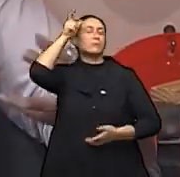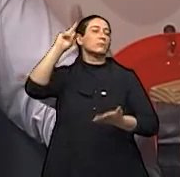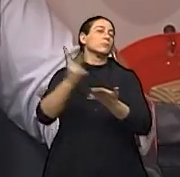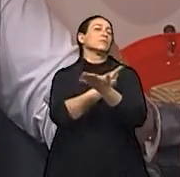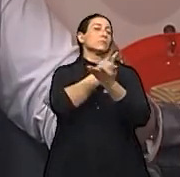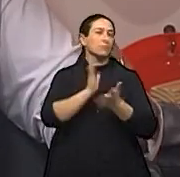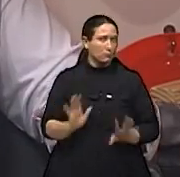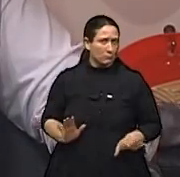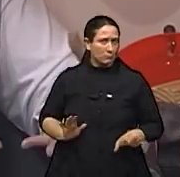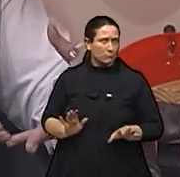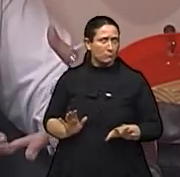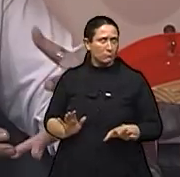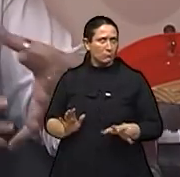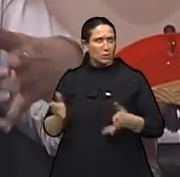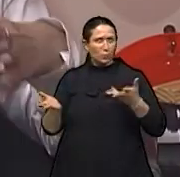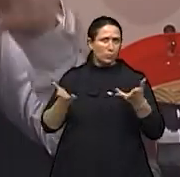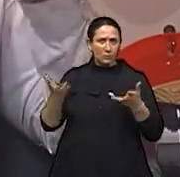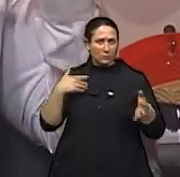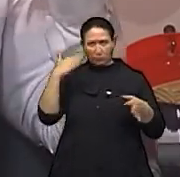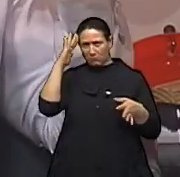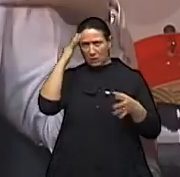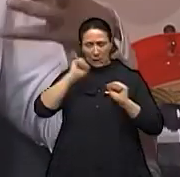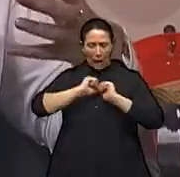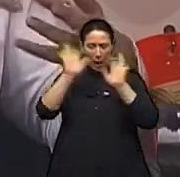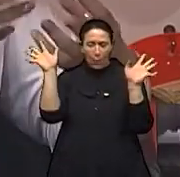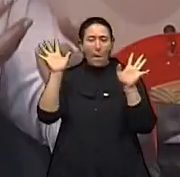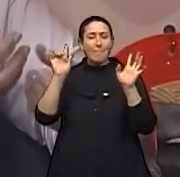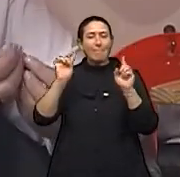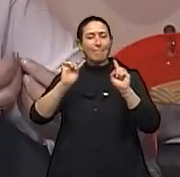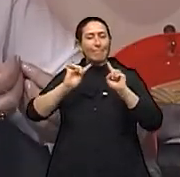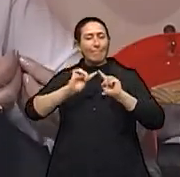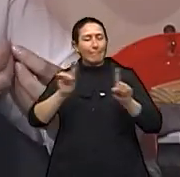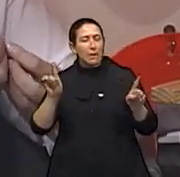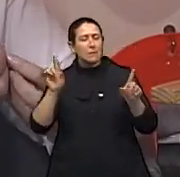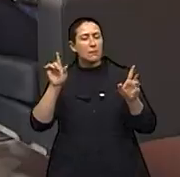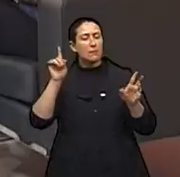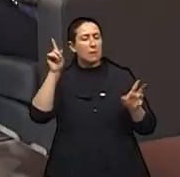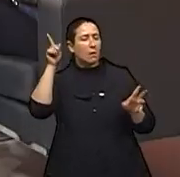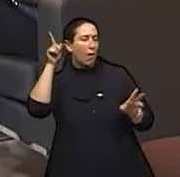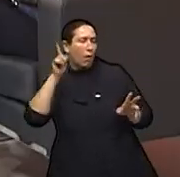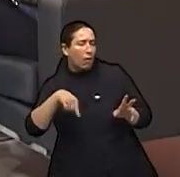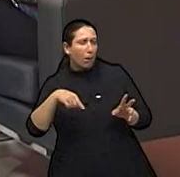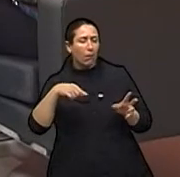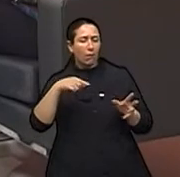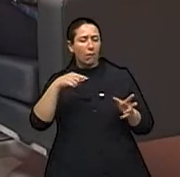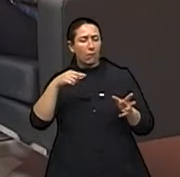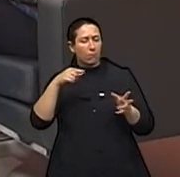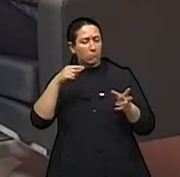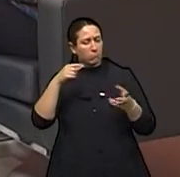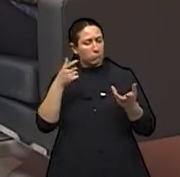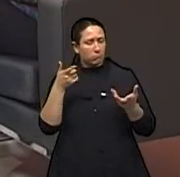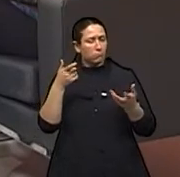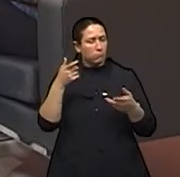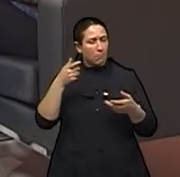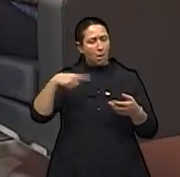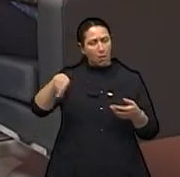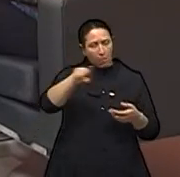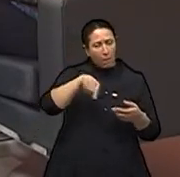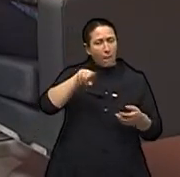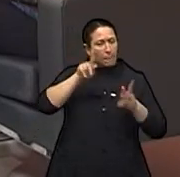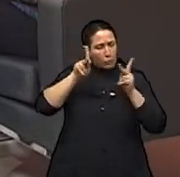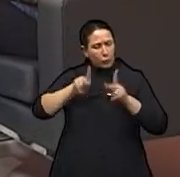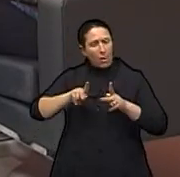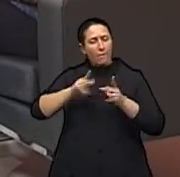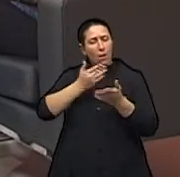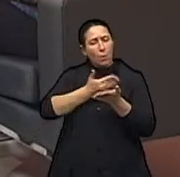Tem... Não sei se estou me fazendo claro. Claro, perfeito. Então, com base nesses elementos que nós vamos criando, ela vai formando o seu